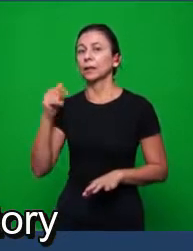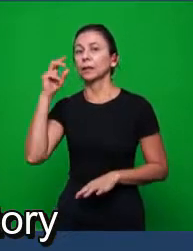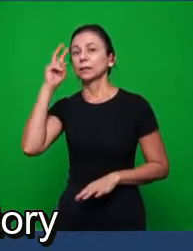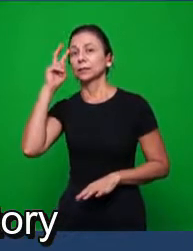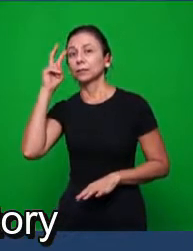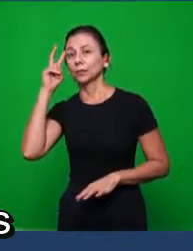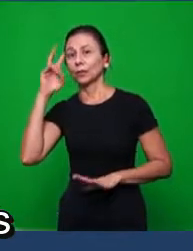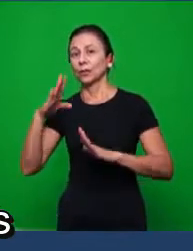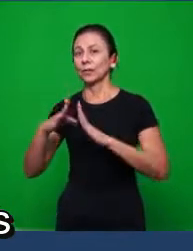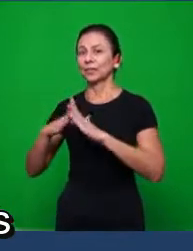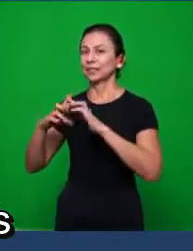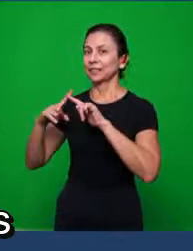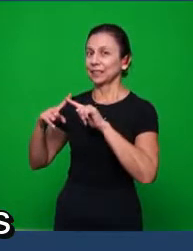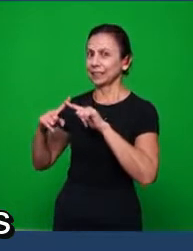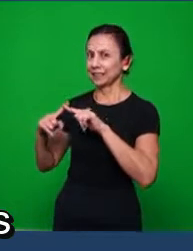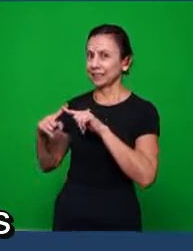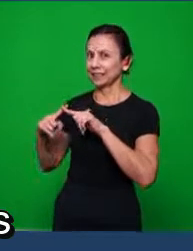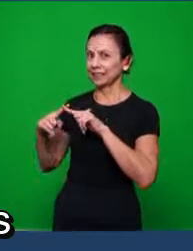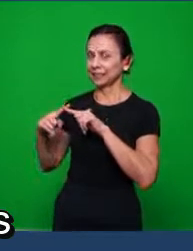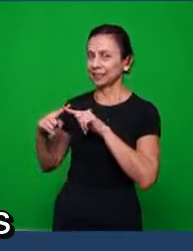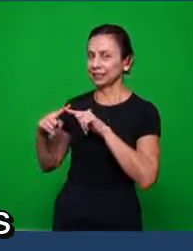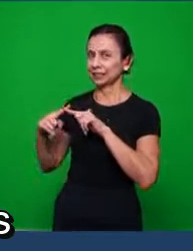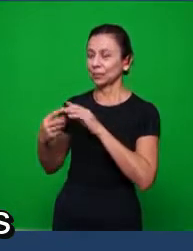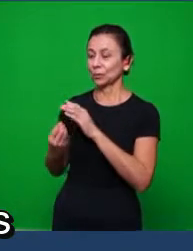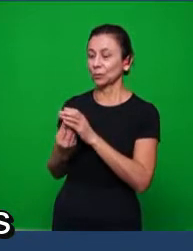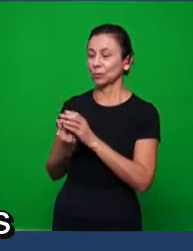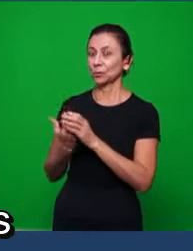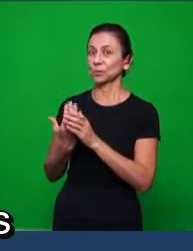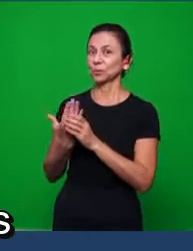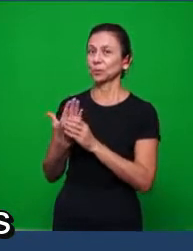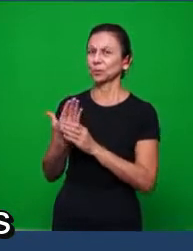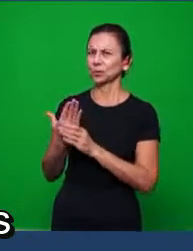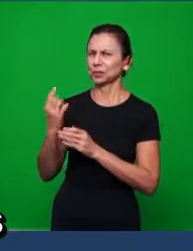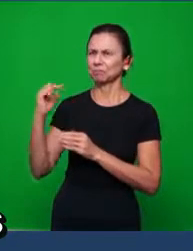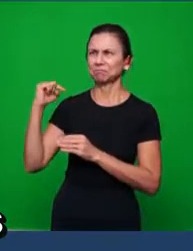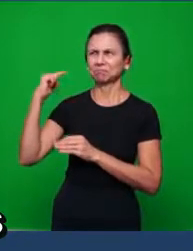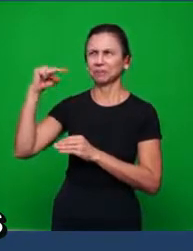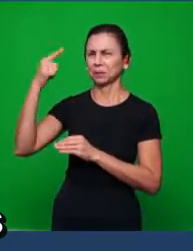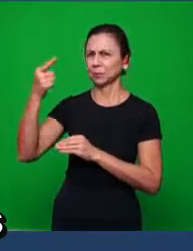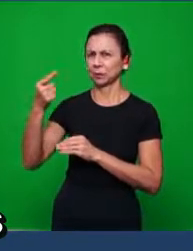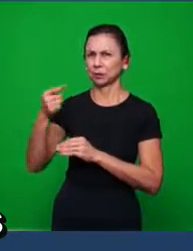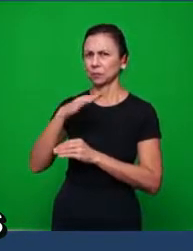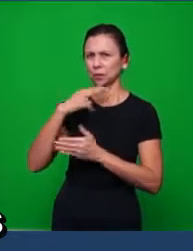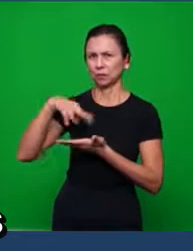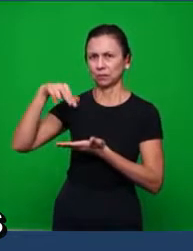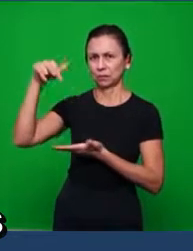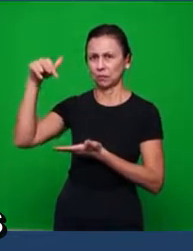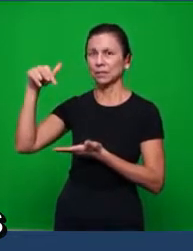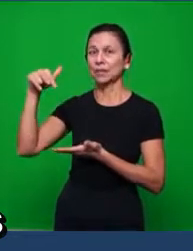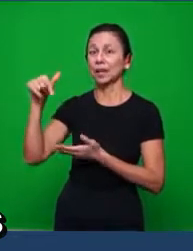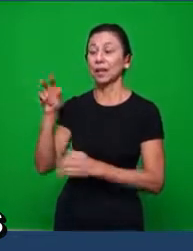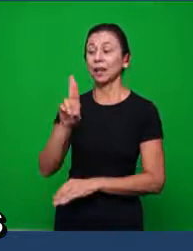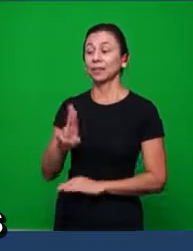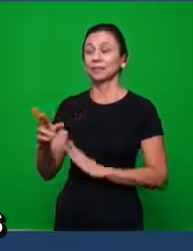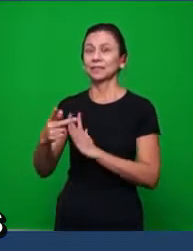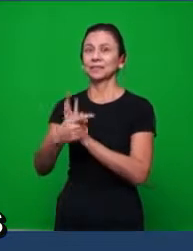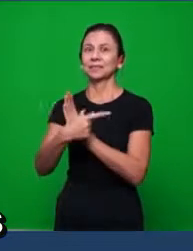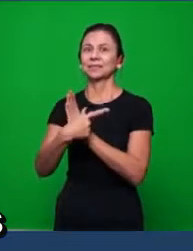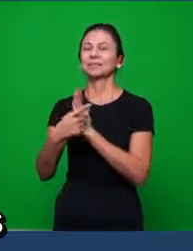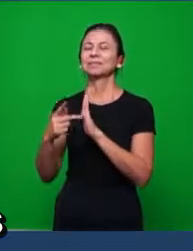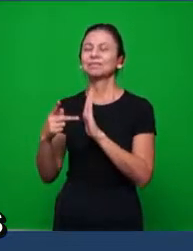da igreja que viria algum tempo depois, depois da sua ressurreição. e ele usa as parábolas